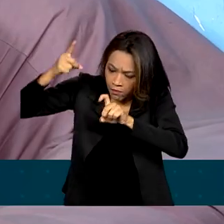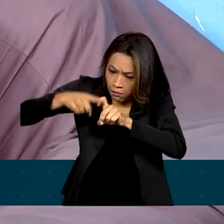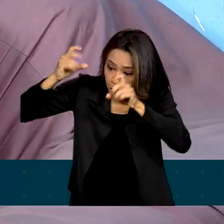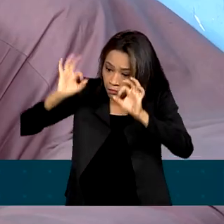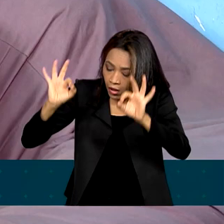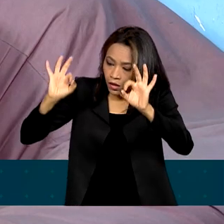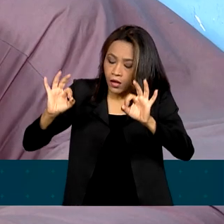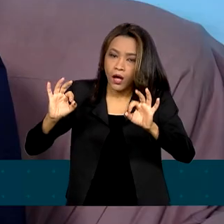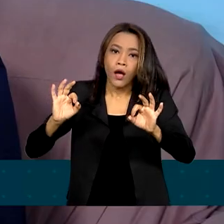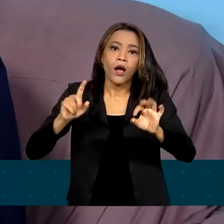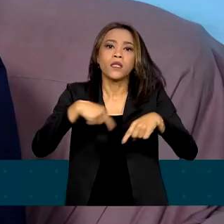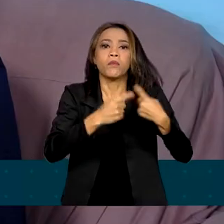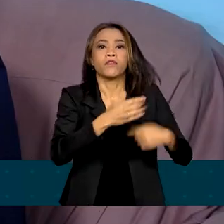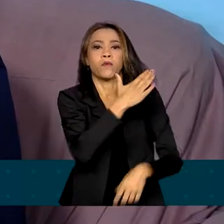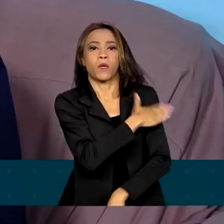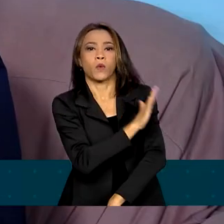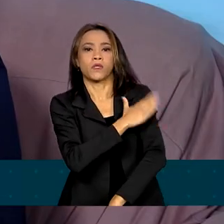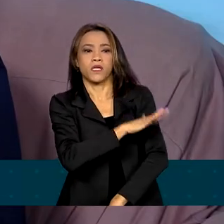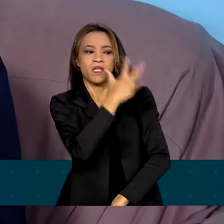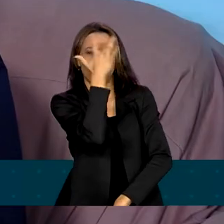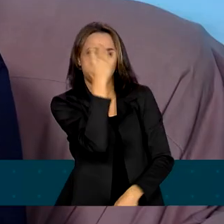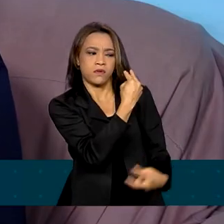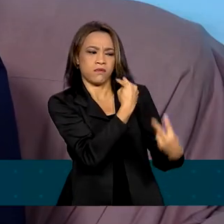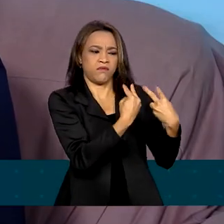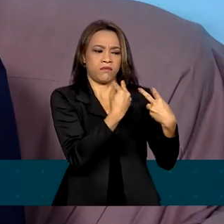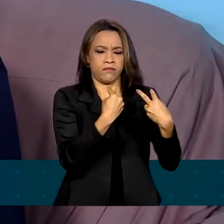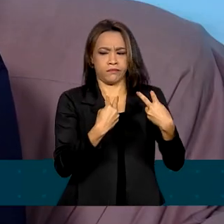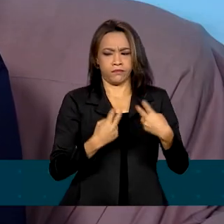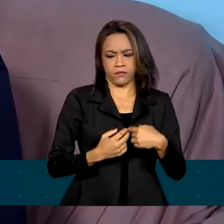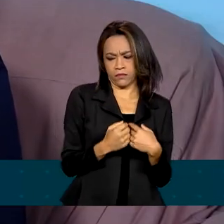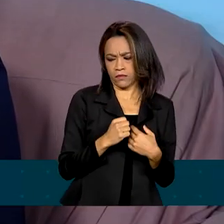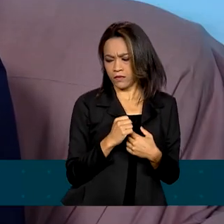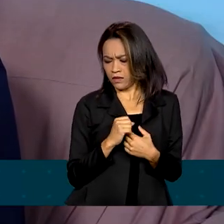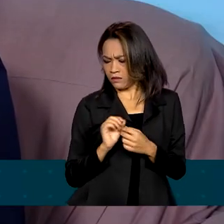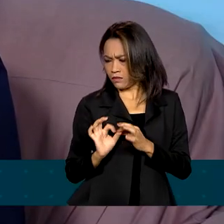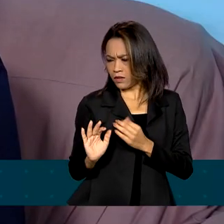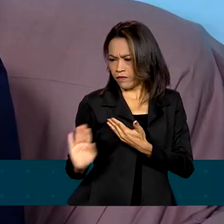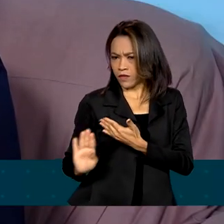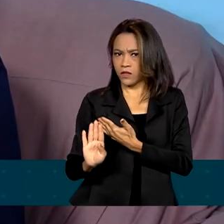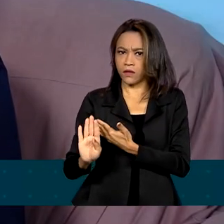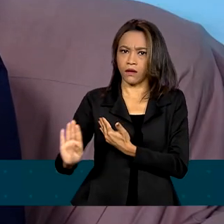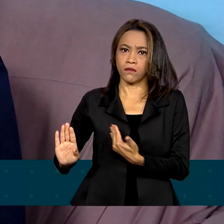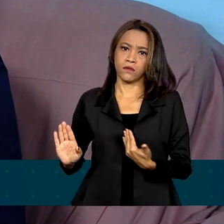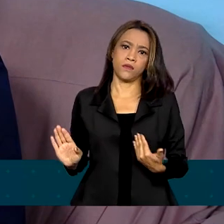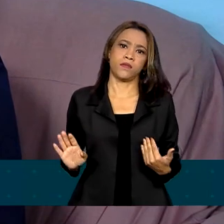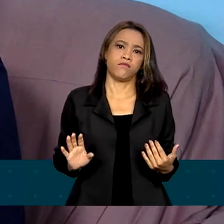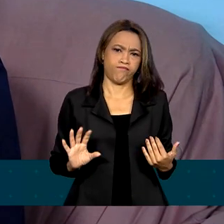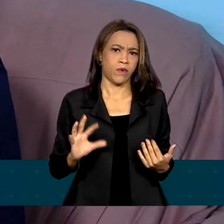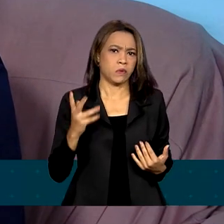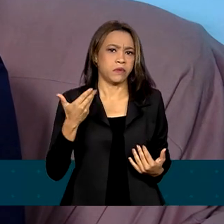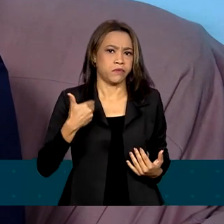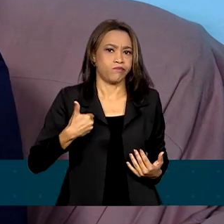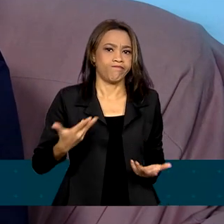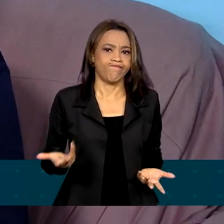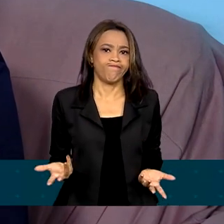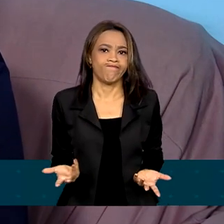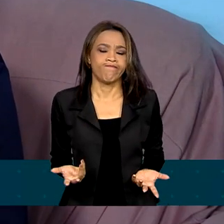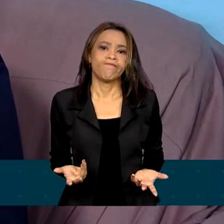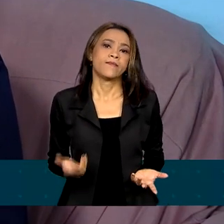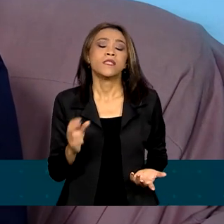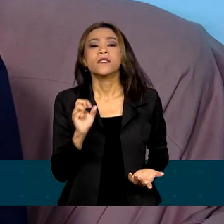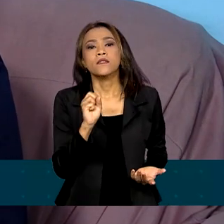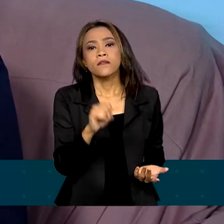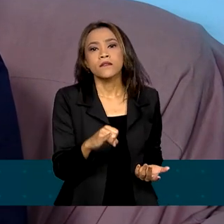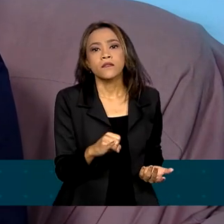vítima de preconceito. O modo de olhar, a forma de falar, não encostar, ficar distante. Entendeu? Se a gente